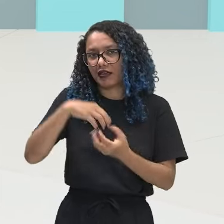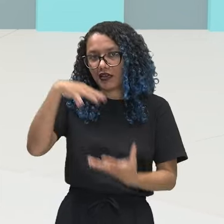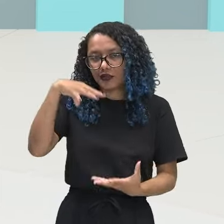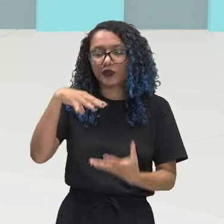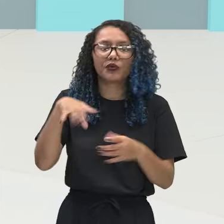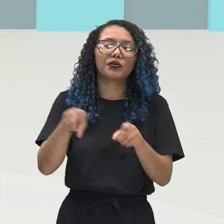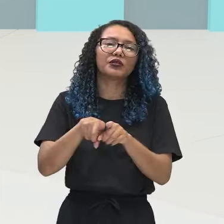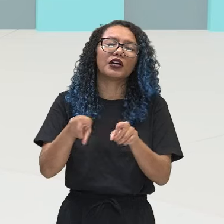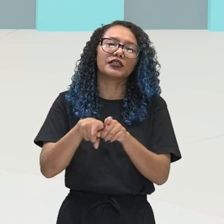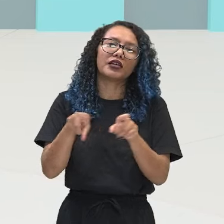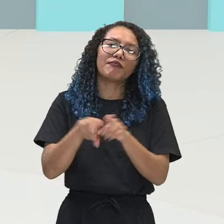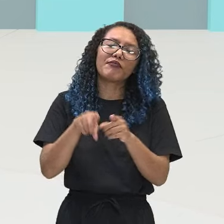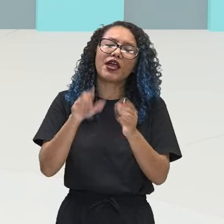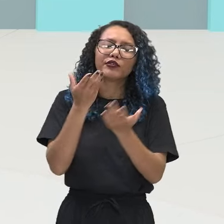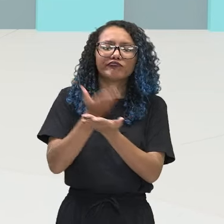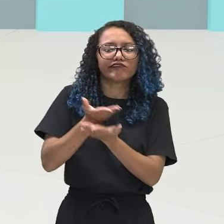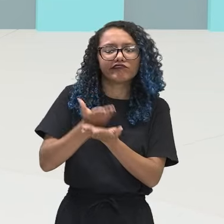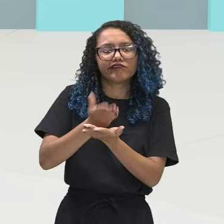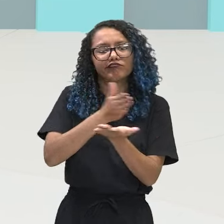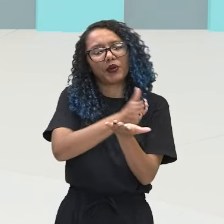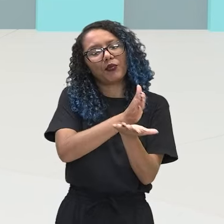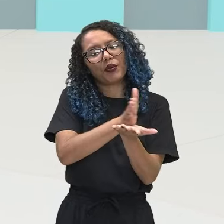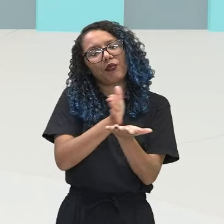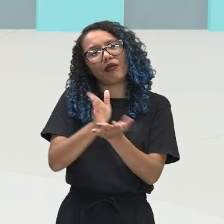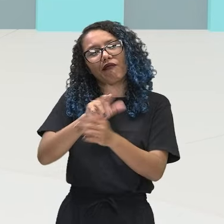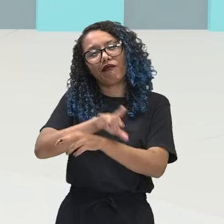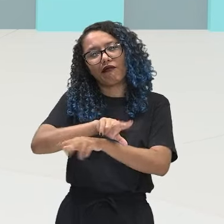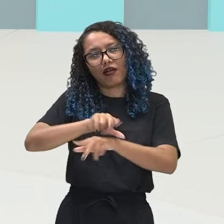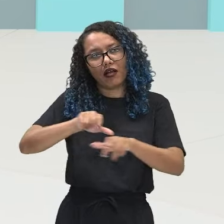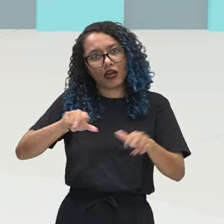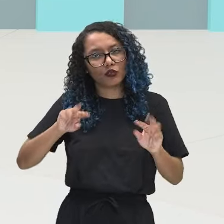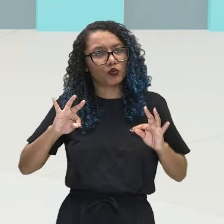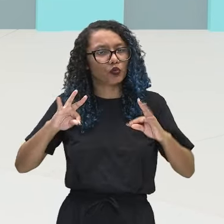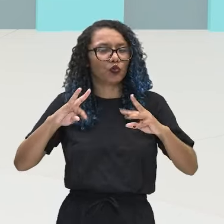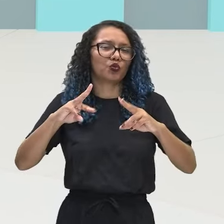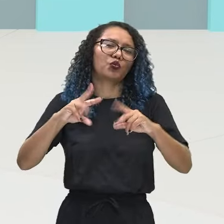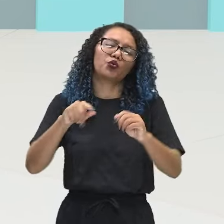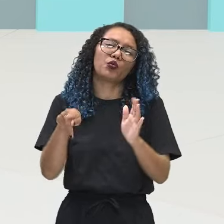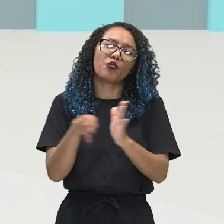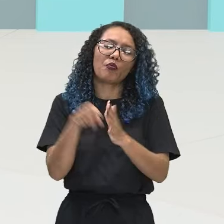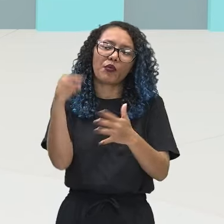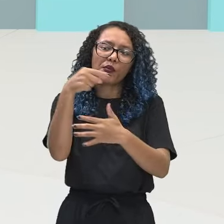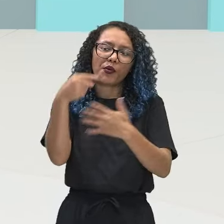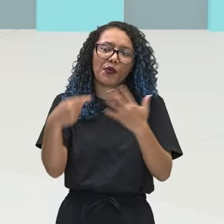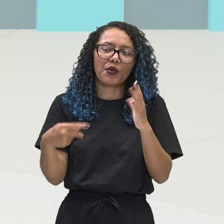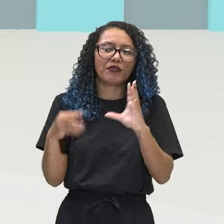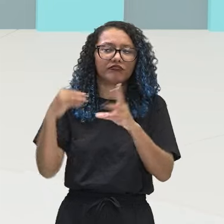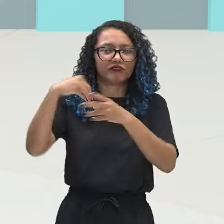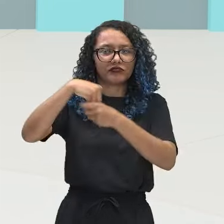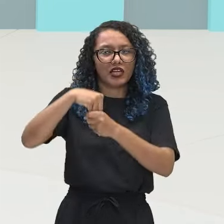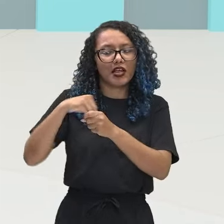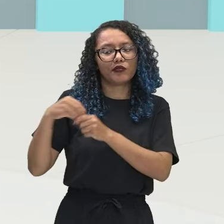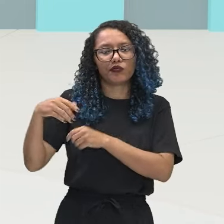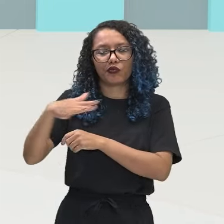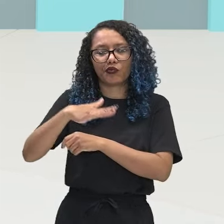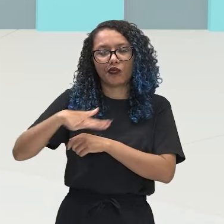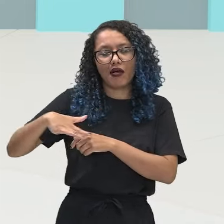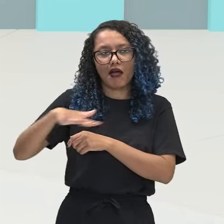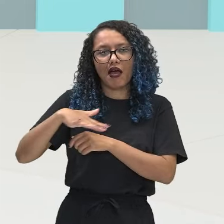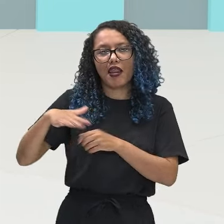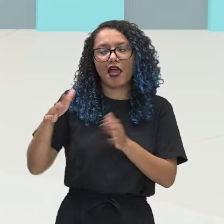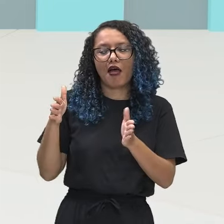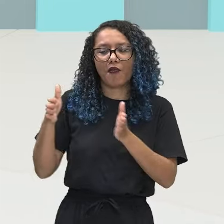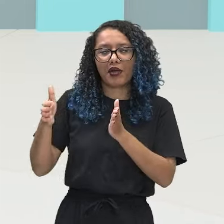Estudos, entre outras coisas. Então, isso faz parte do universo juvenil, certo? Então, a gente poderia dizer o seguinte,